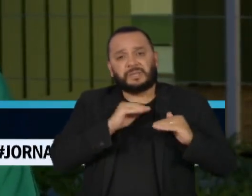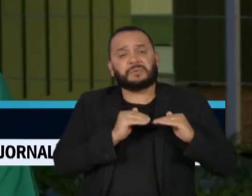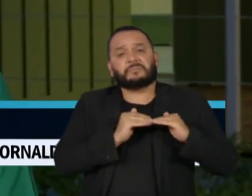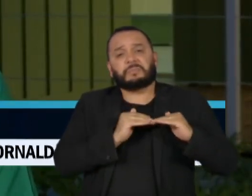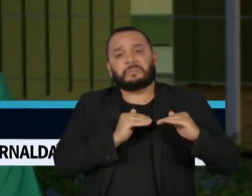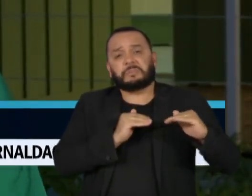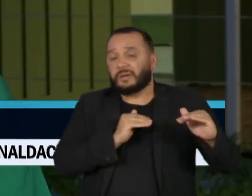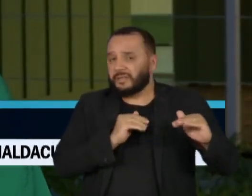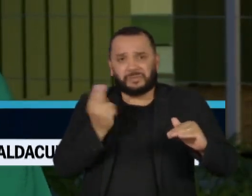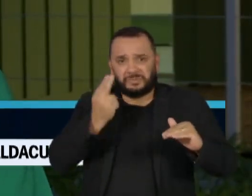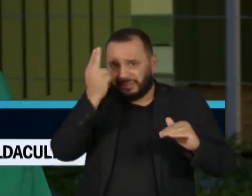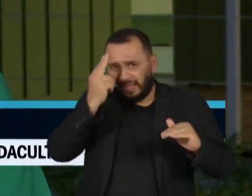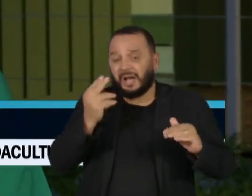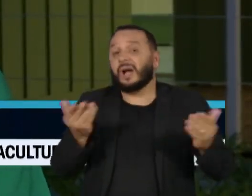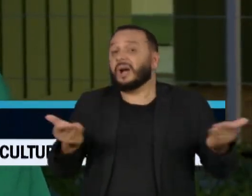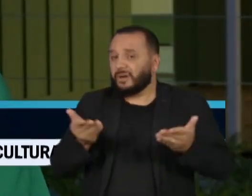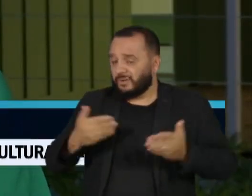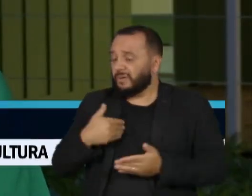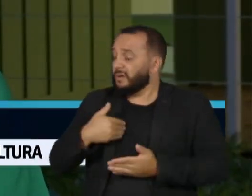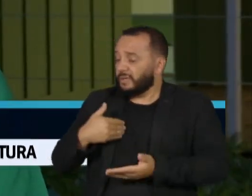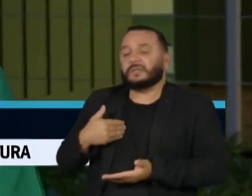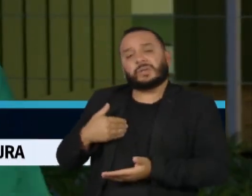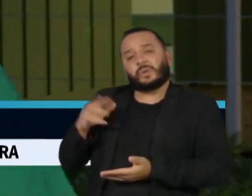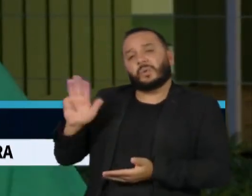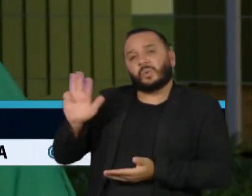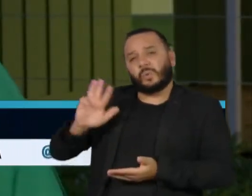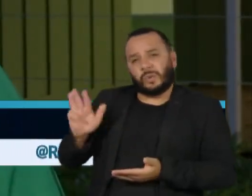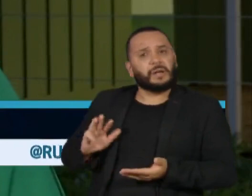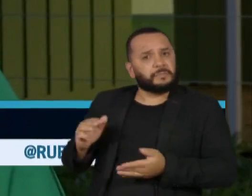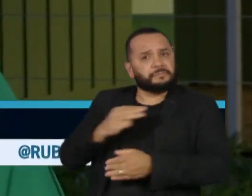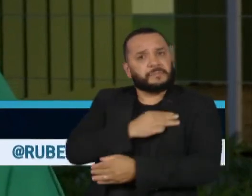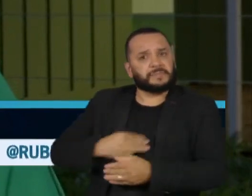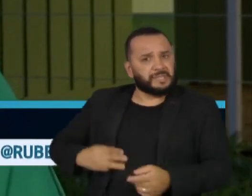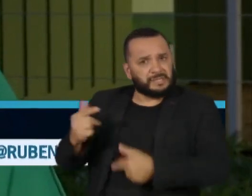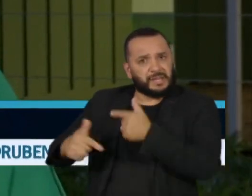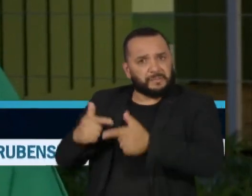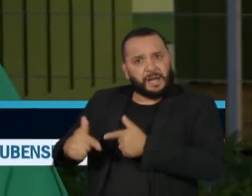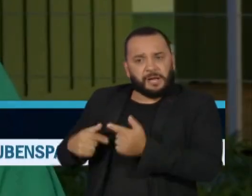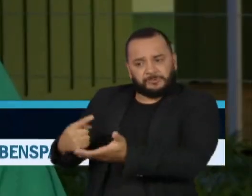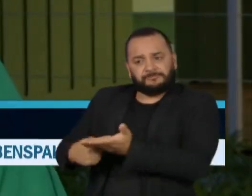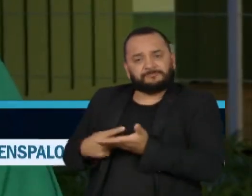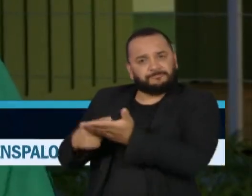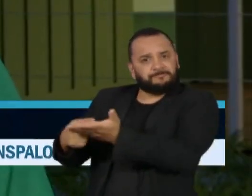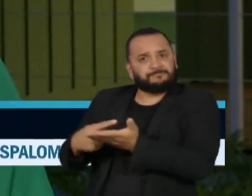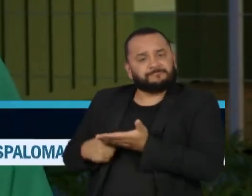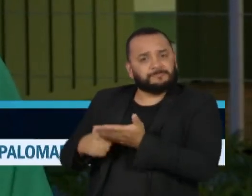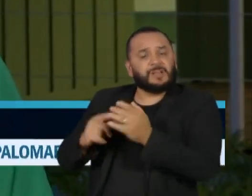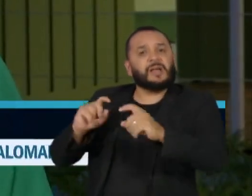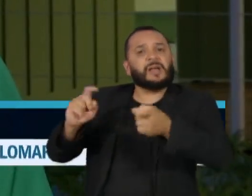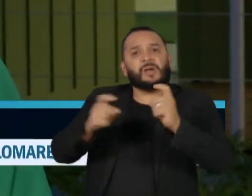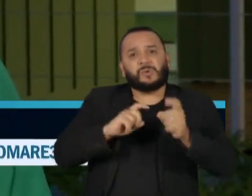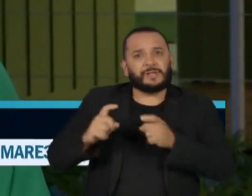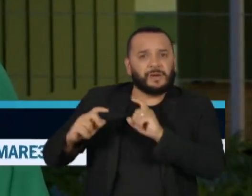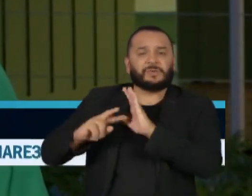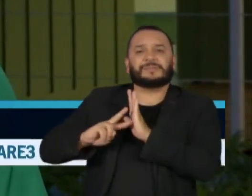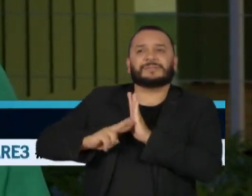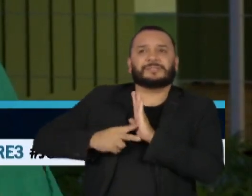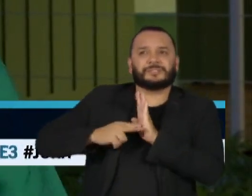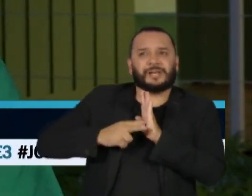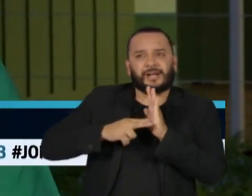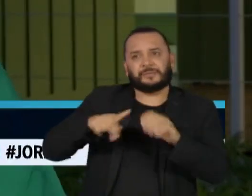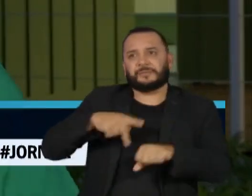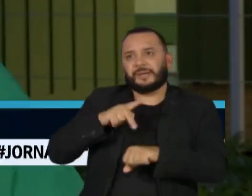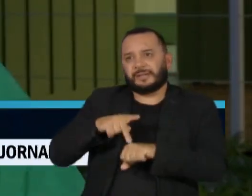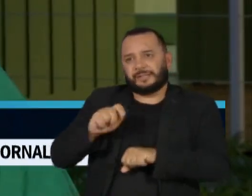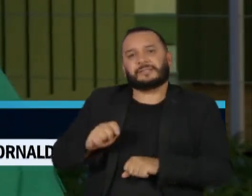o presidente Lula e o ministro do Trabalho, Luiz Marinho, vão se reunir com representantes das maiores centrais sindicais do